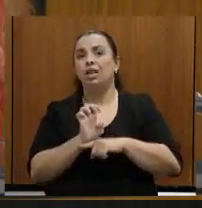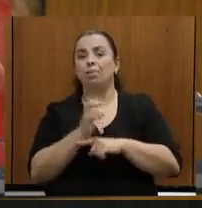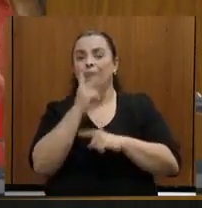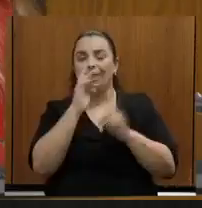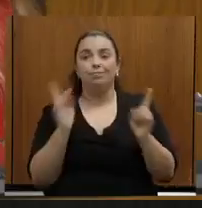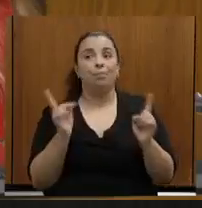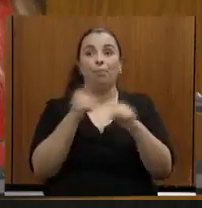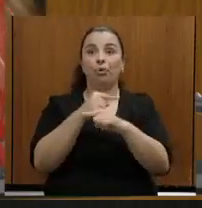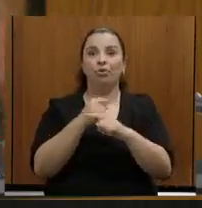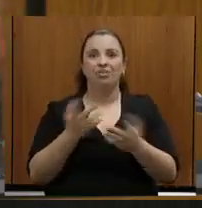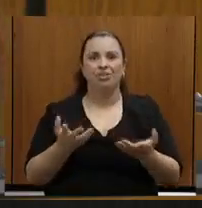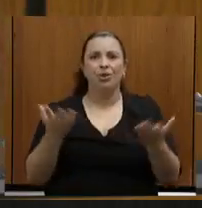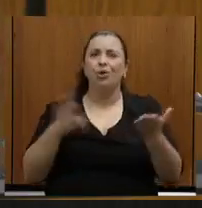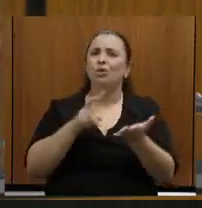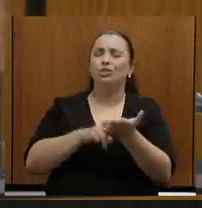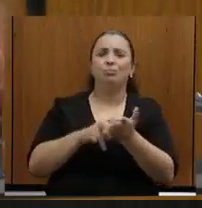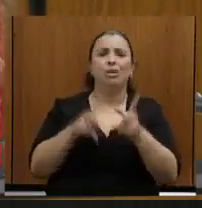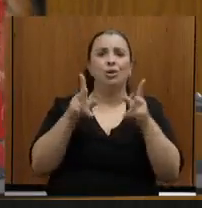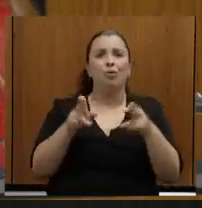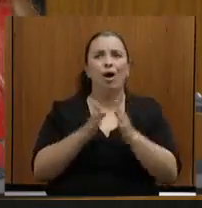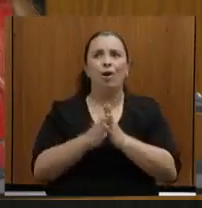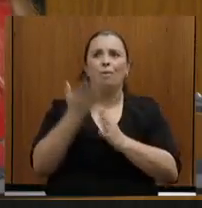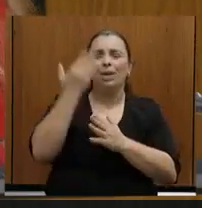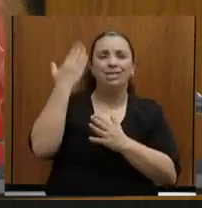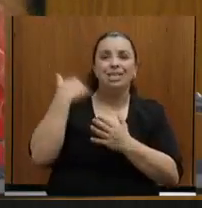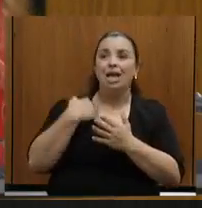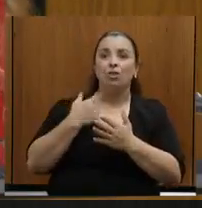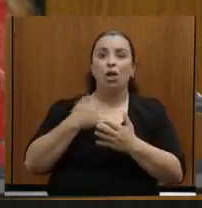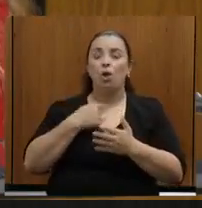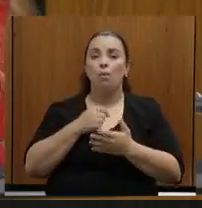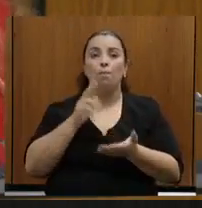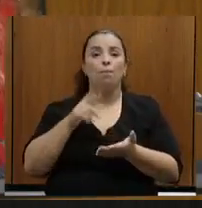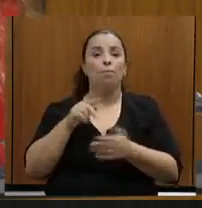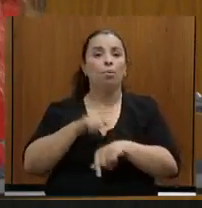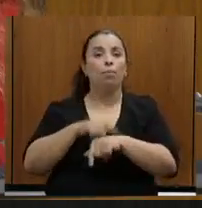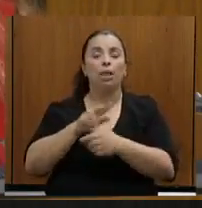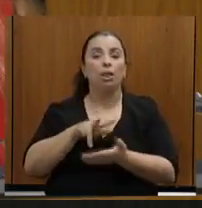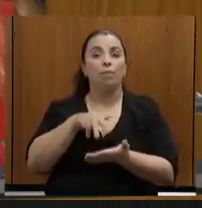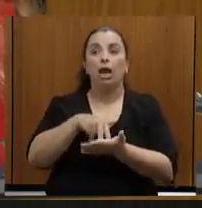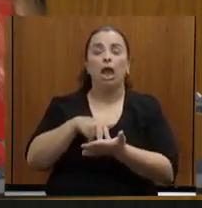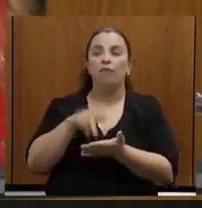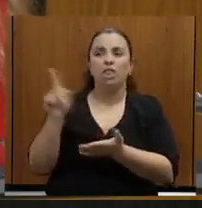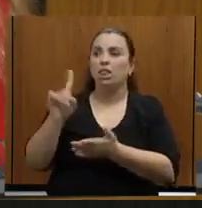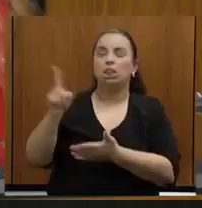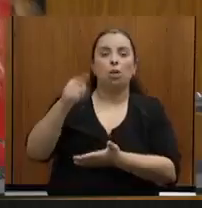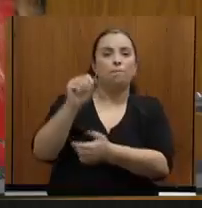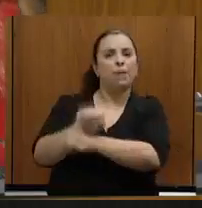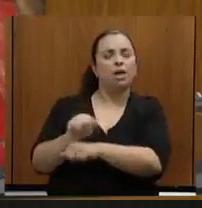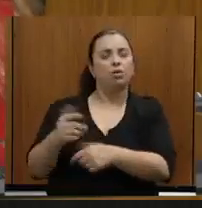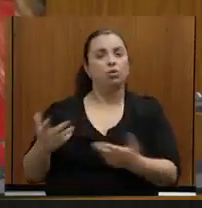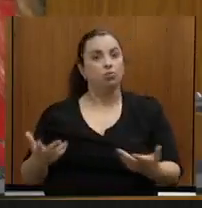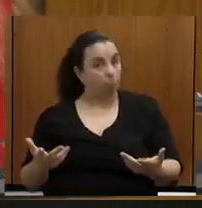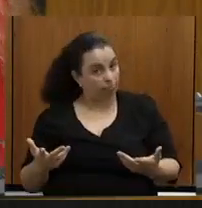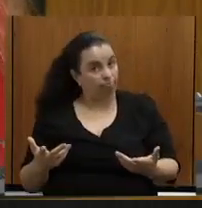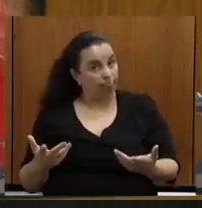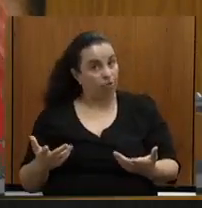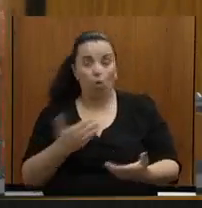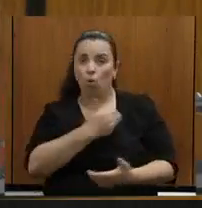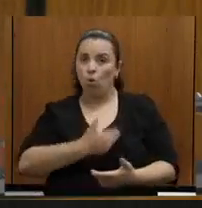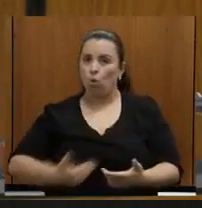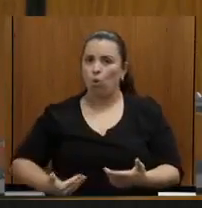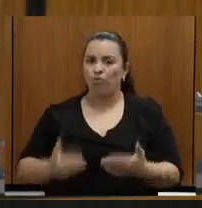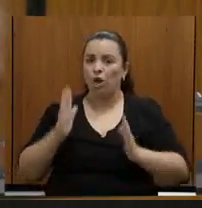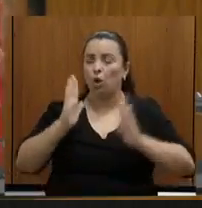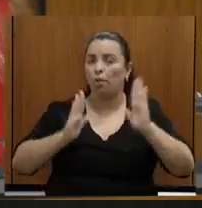Hoje de manhã isso aconteceu, outro dia me tiraram a palavra, e permanentemente. Se o governo do Estado não tem uma data ou não quer